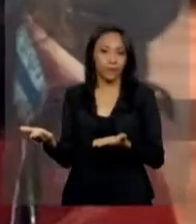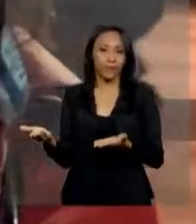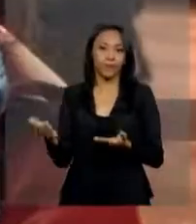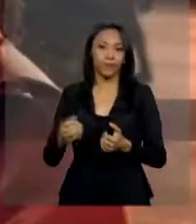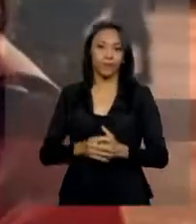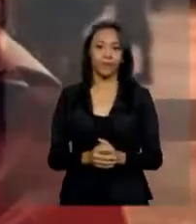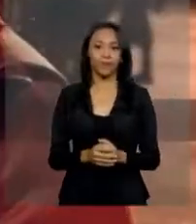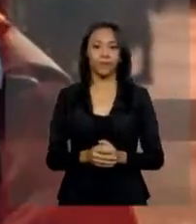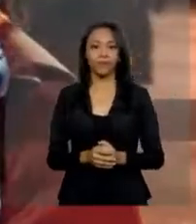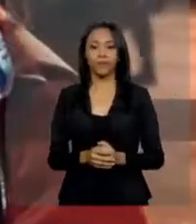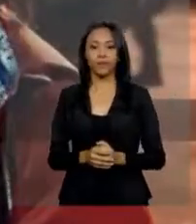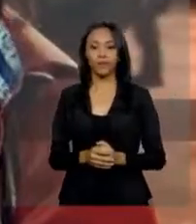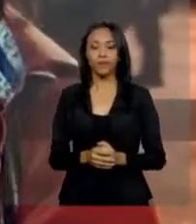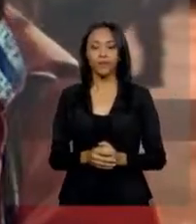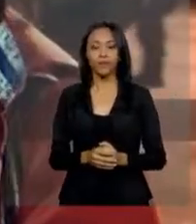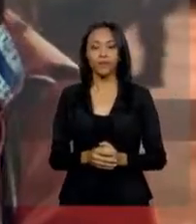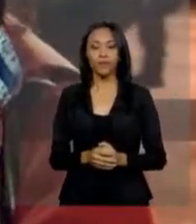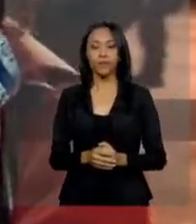sem vê-lo,